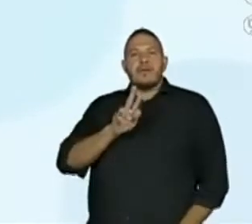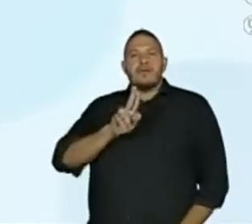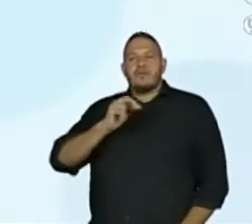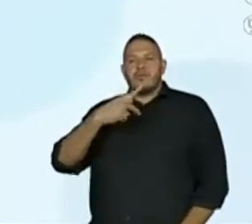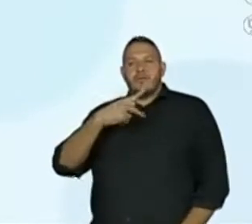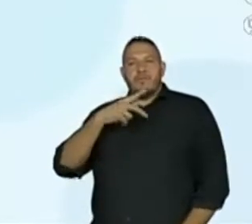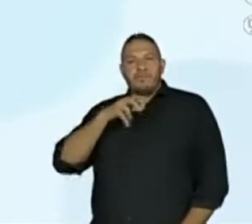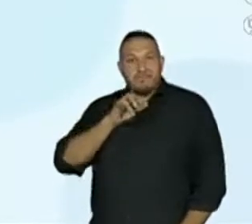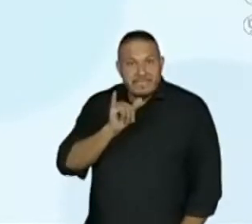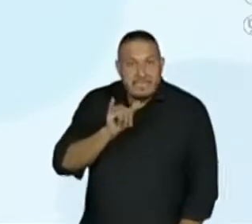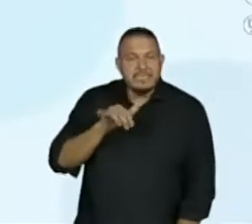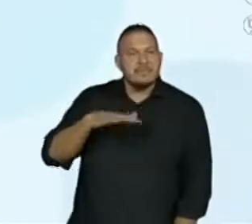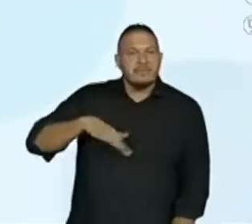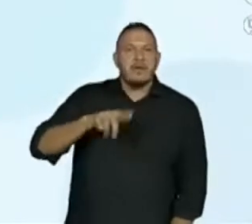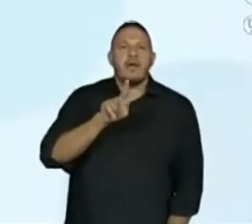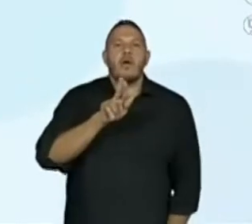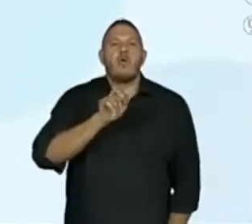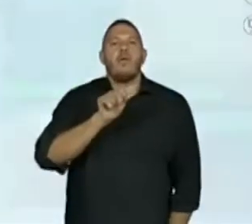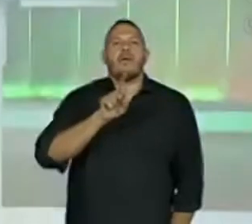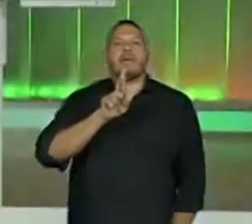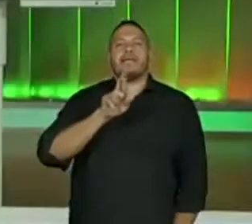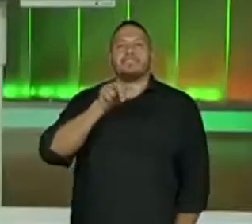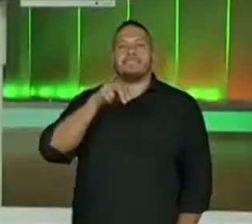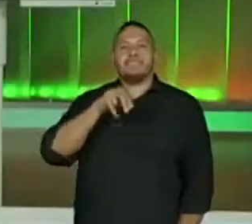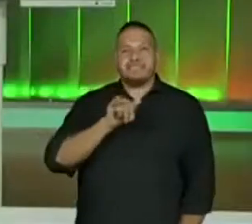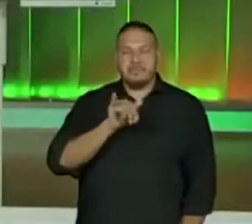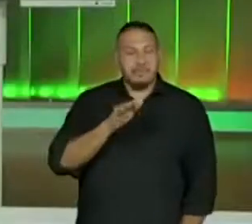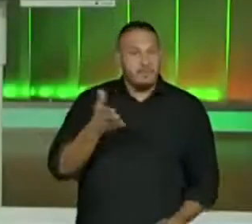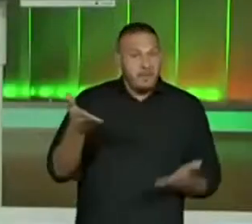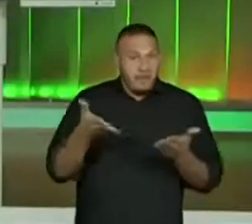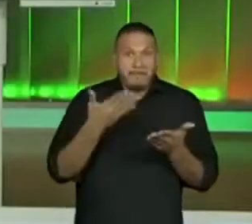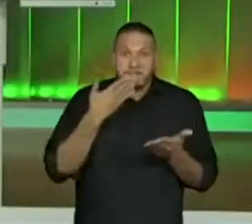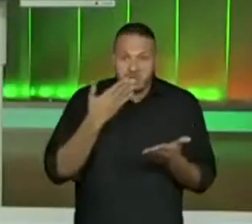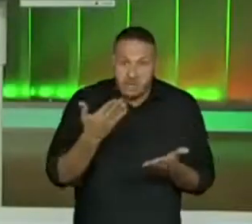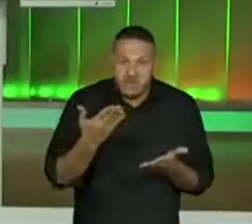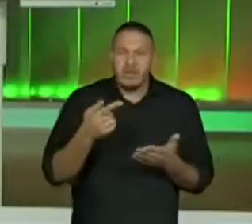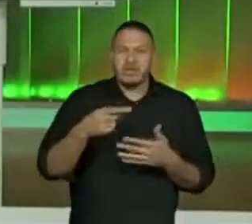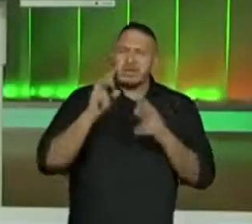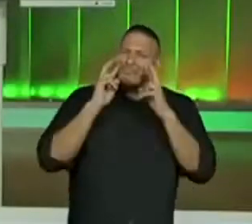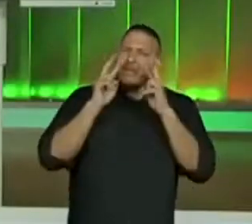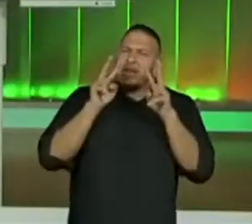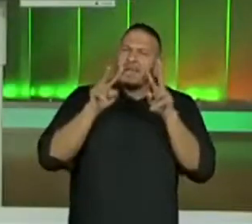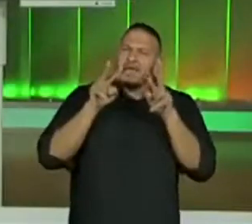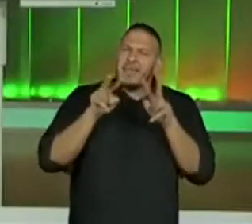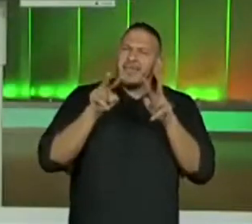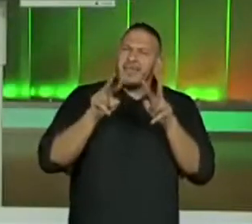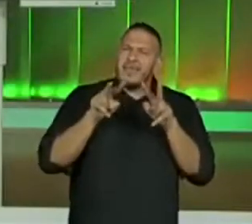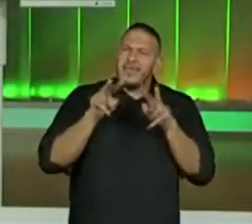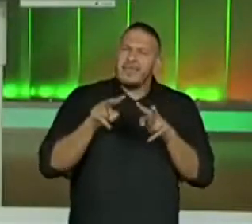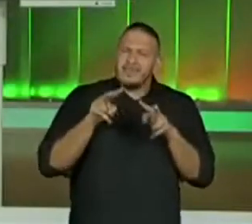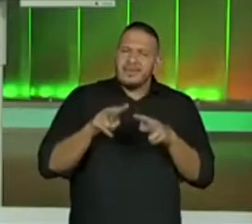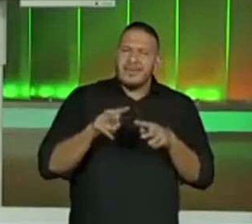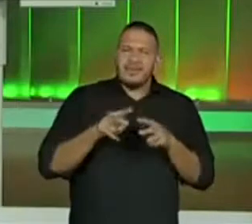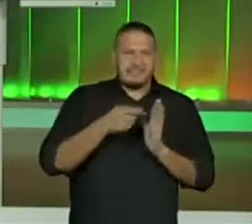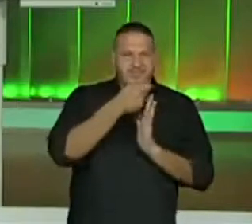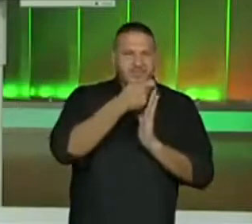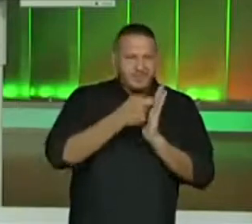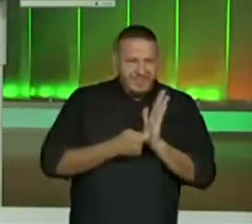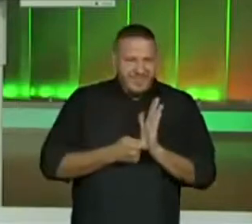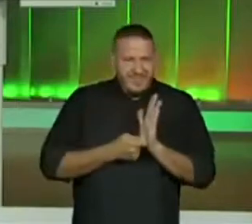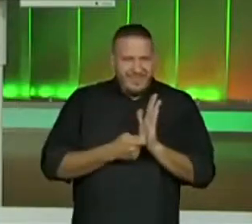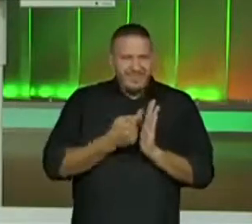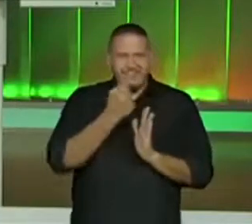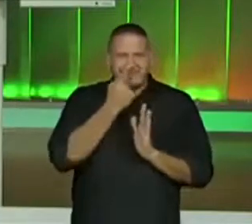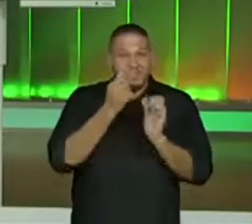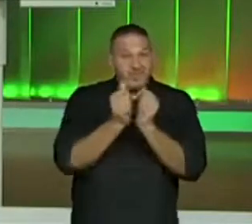eu vou pedir então nesse momento depois de ler esses parágrafos esses últimos parágrafos do nosso texto com